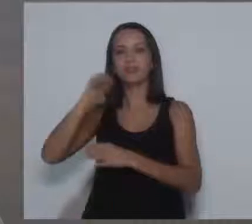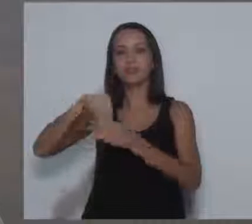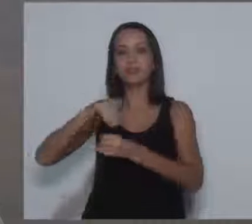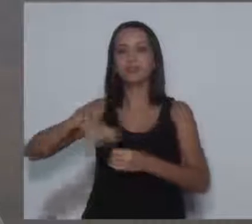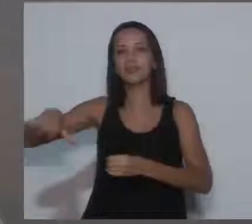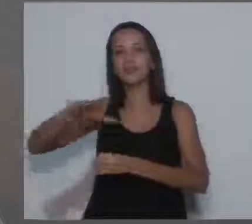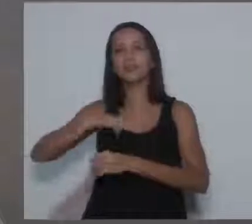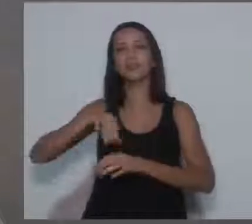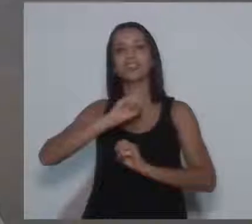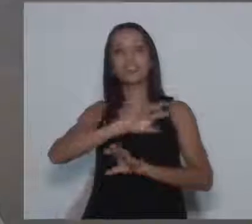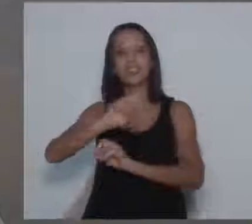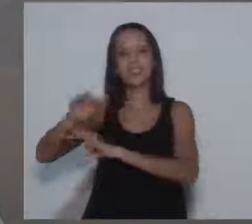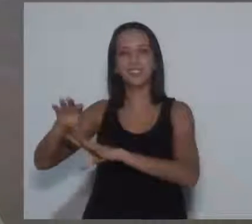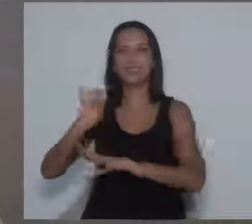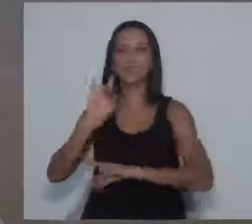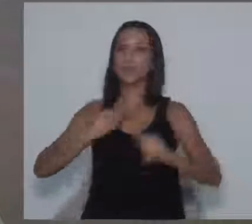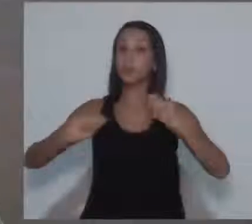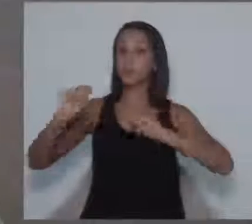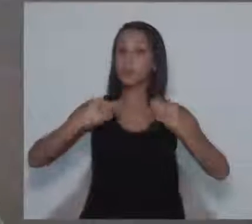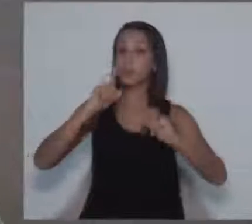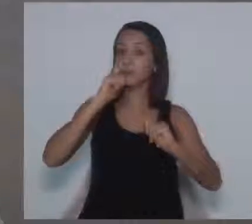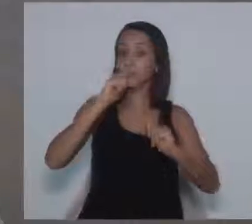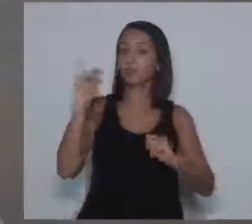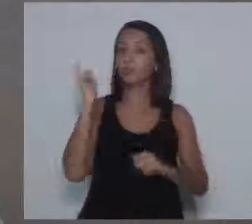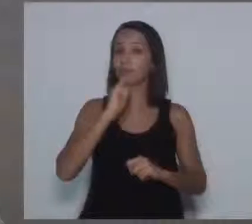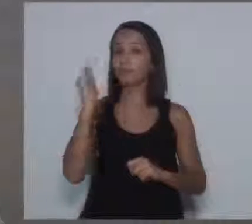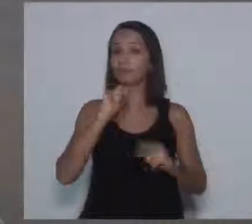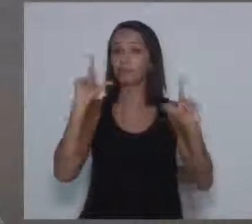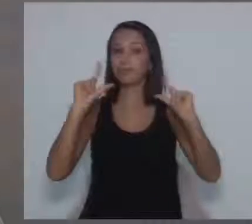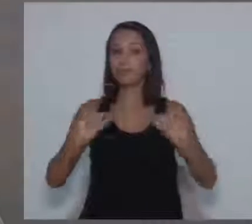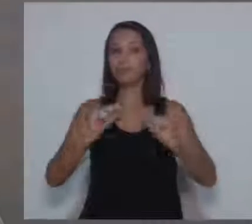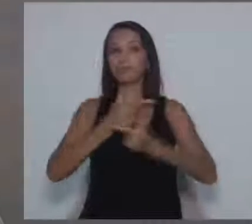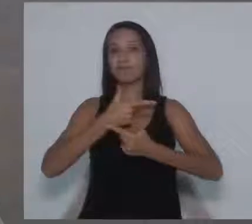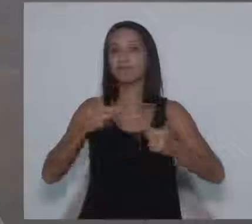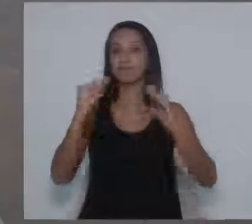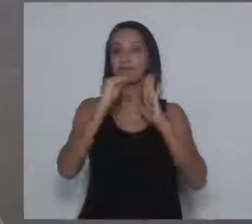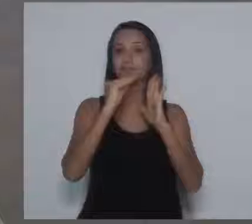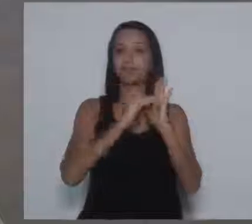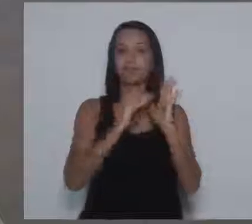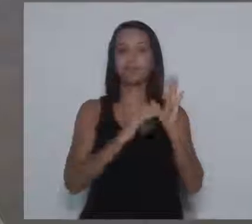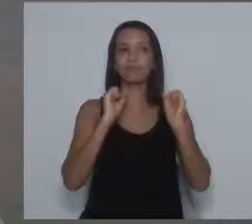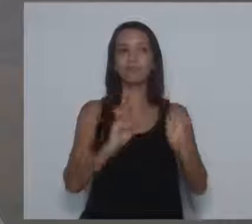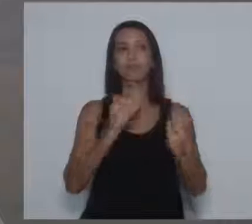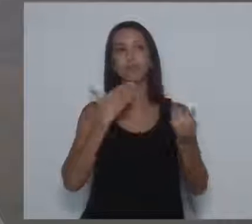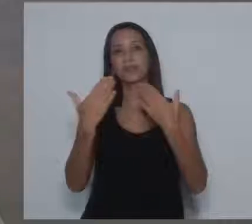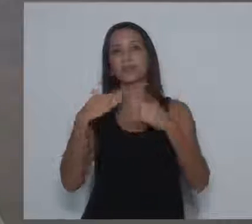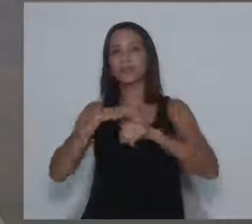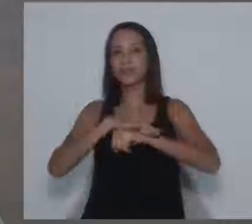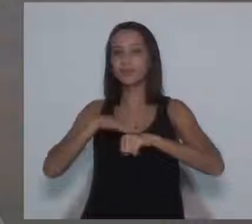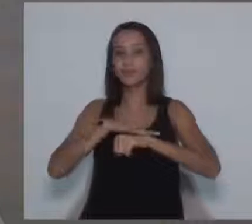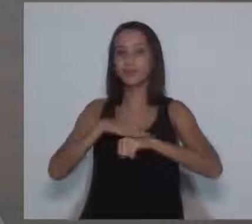principalmente de economia não só de água, mas de energia elétrica. Tem tantas pautas que a gente pode conversar.